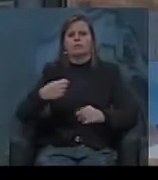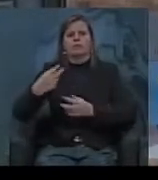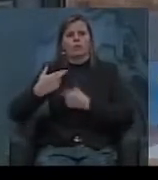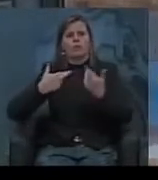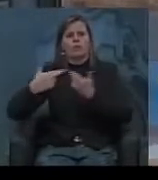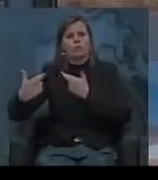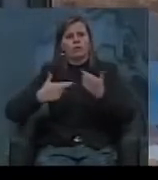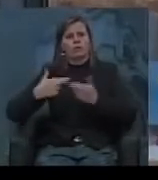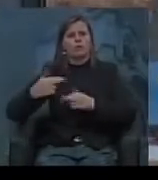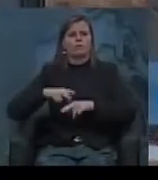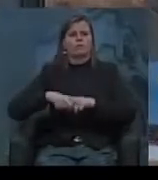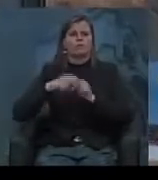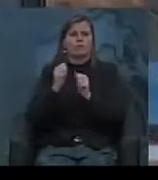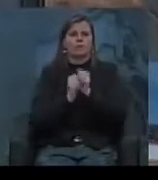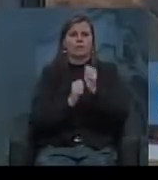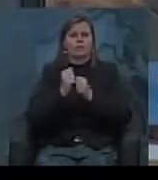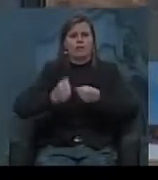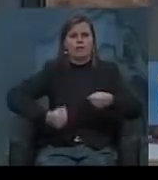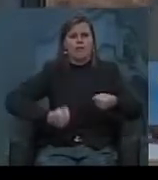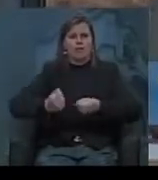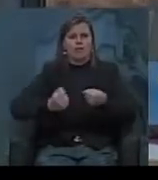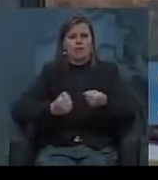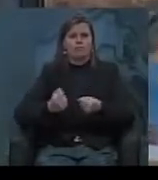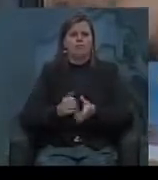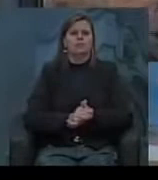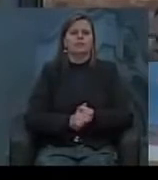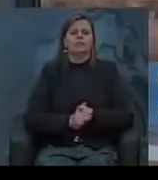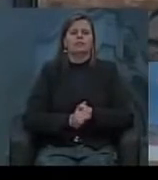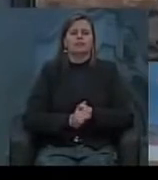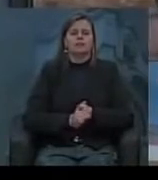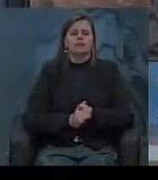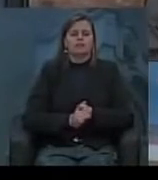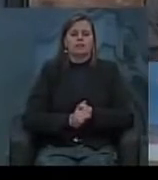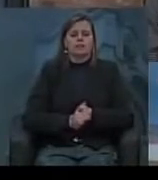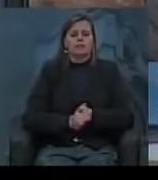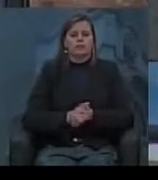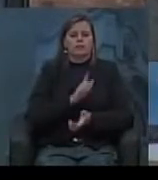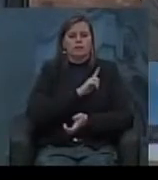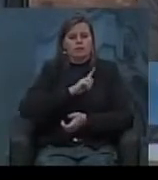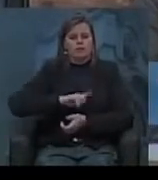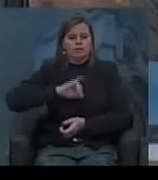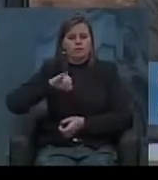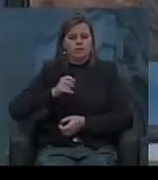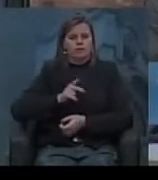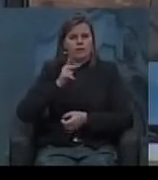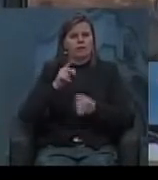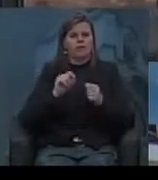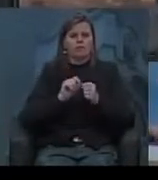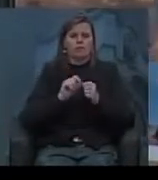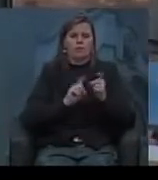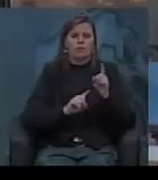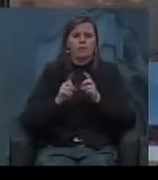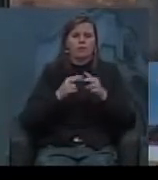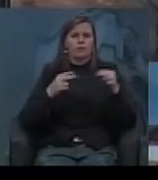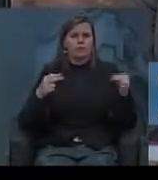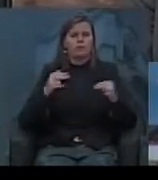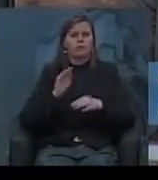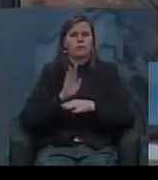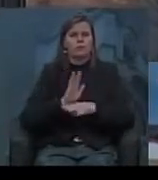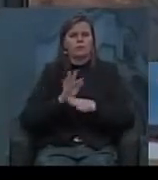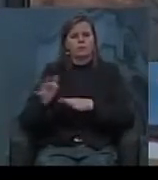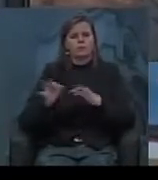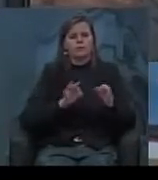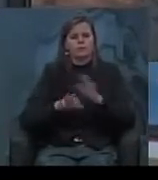empresas automobilísticas no governo JK. Embora o governo JK faça algumas coisas que agradem também ao projeto mais